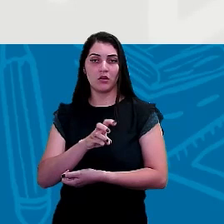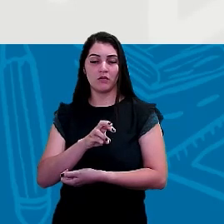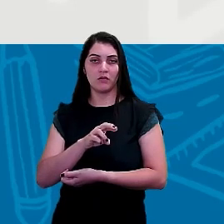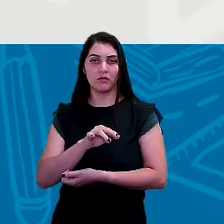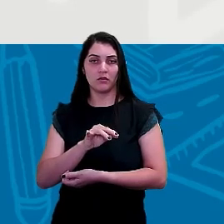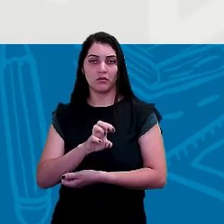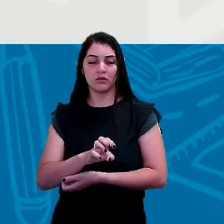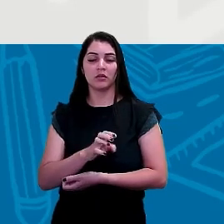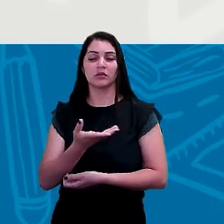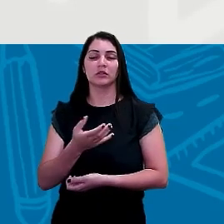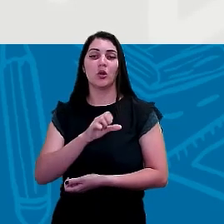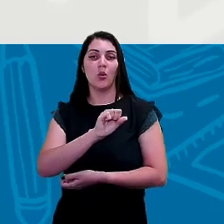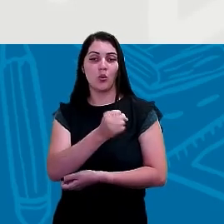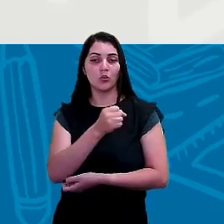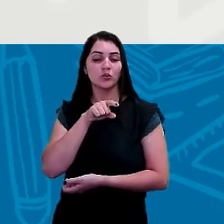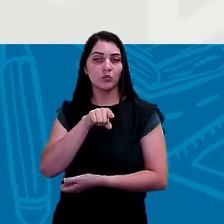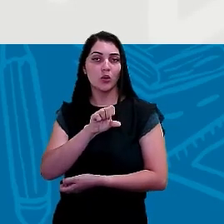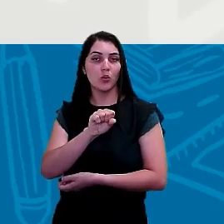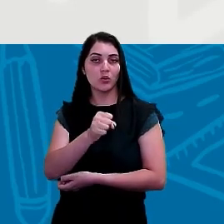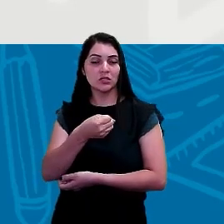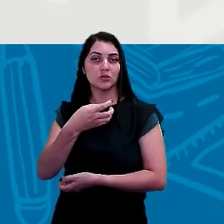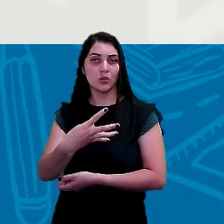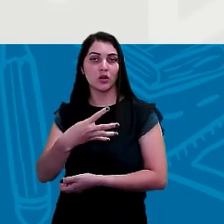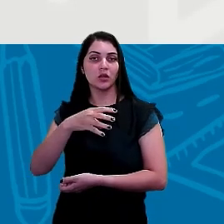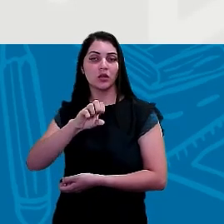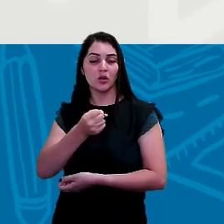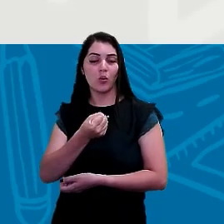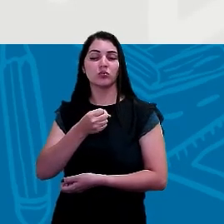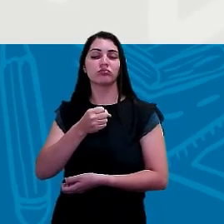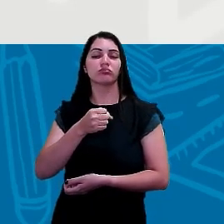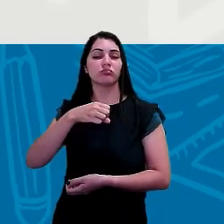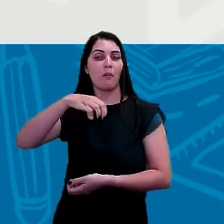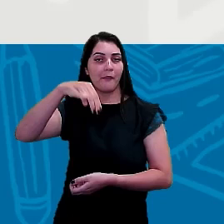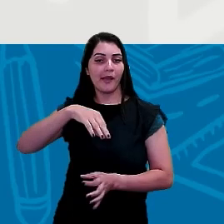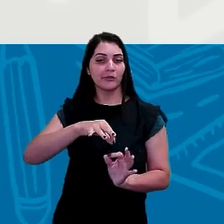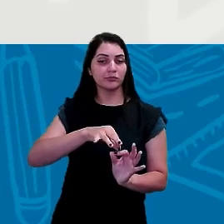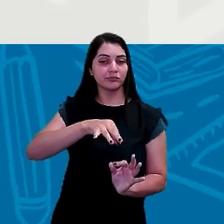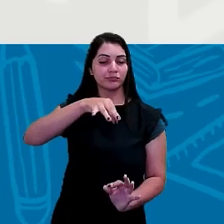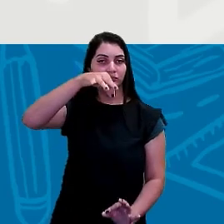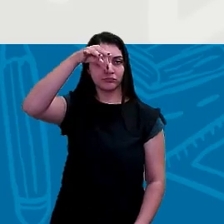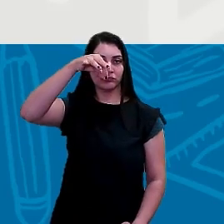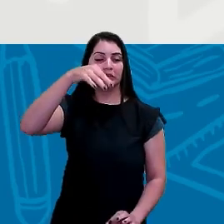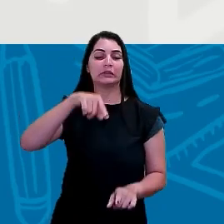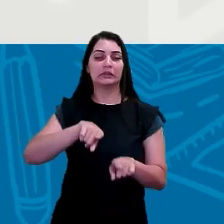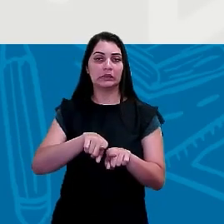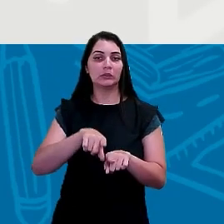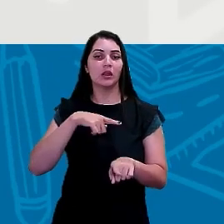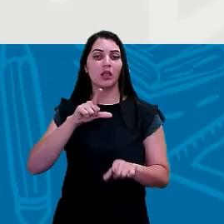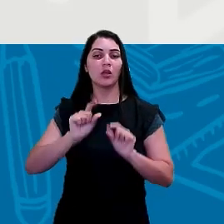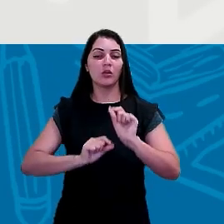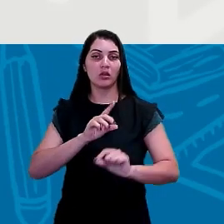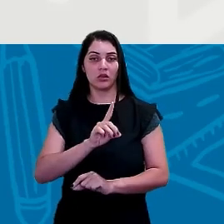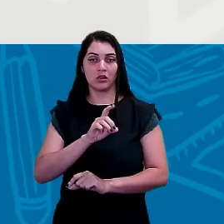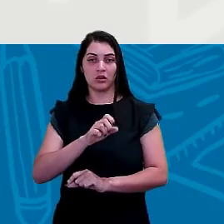.848 metros de altitude, como também tem a depressão absoluta mais